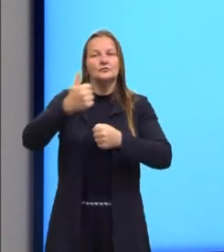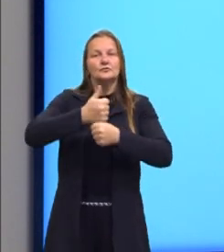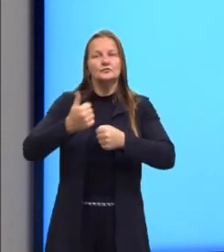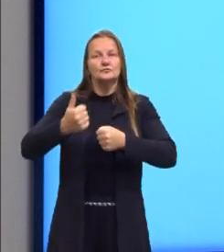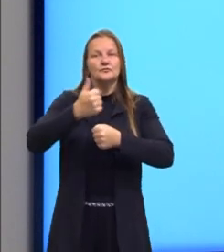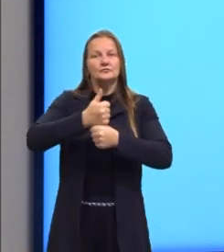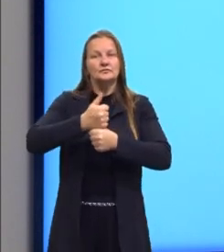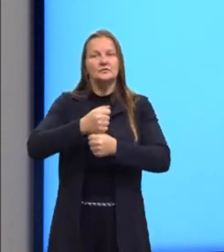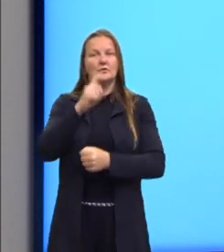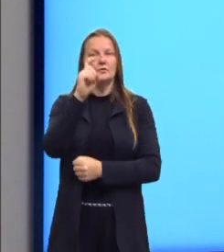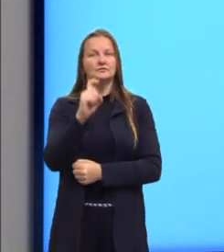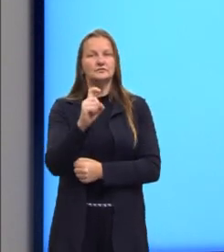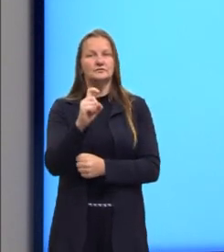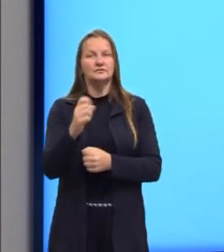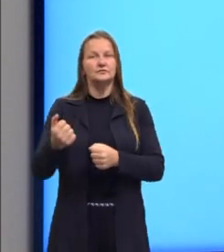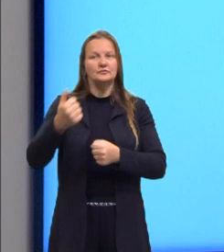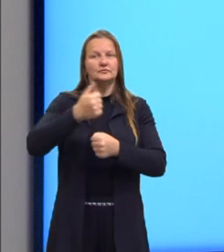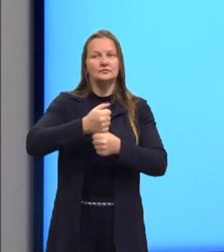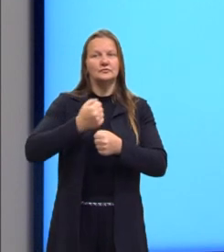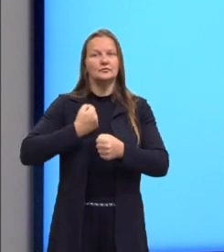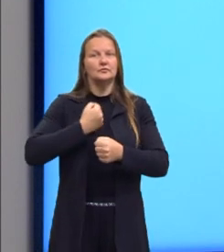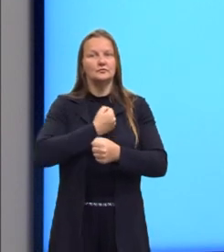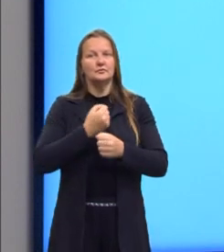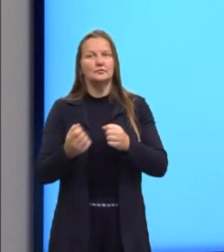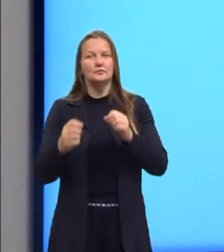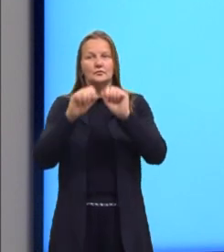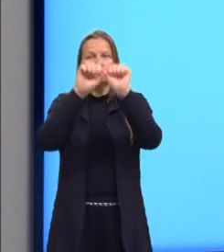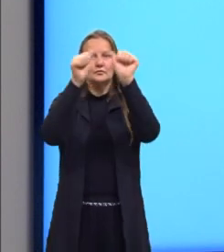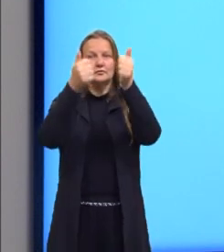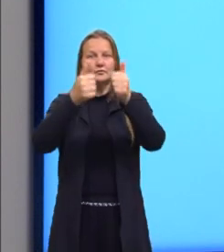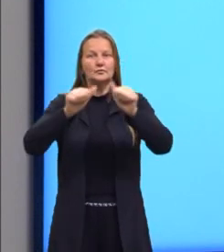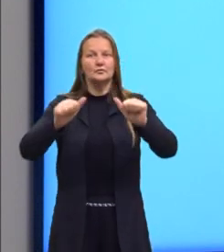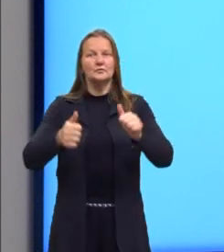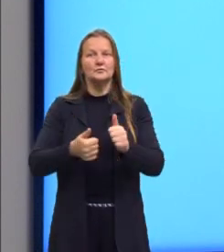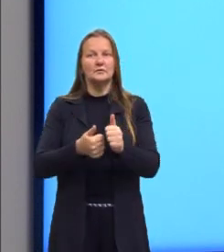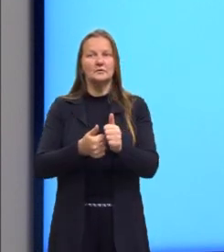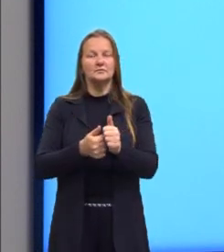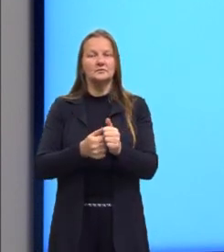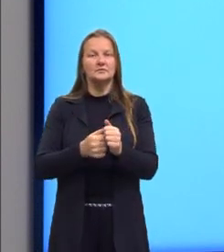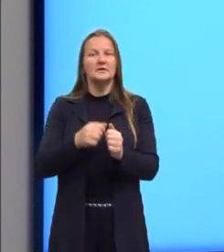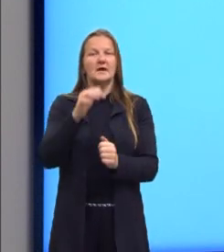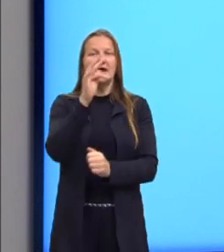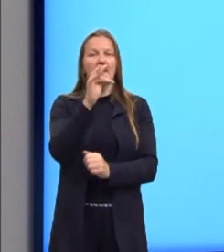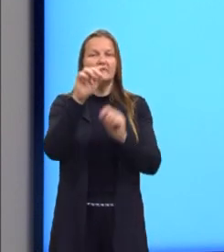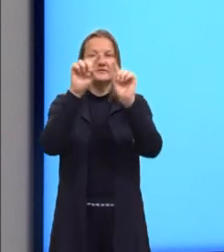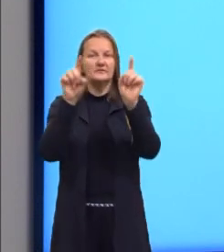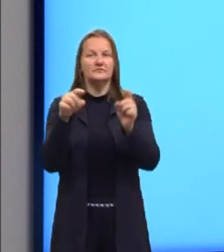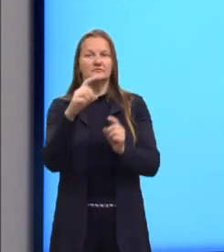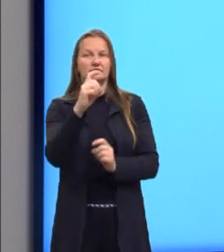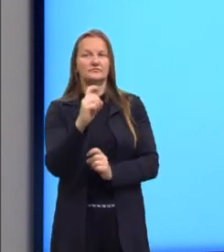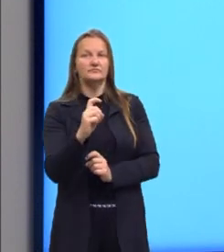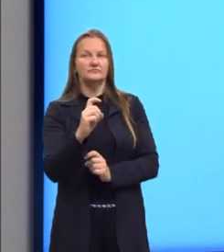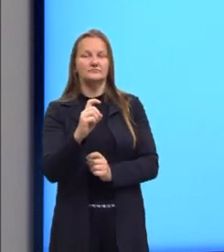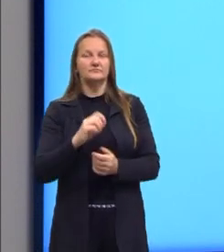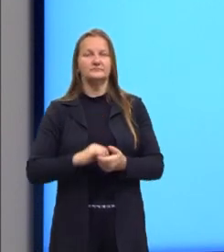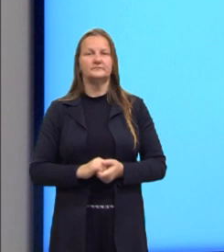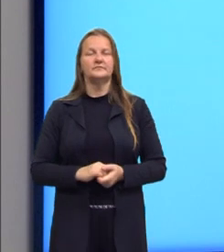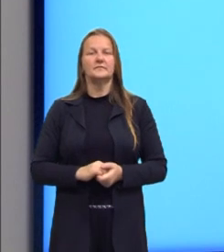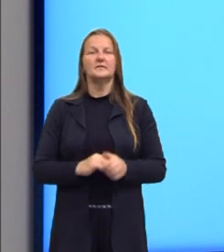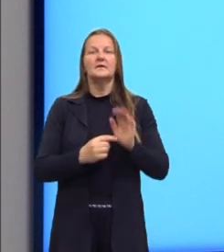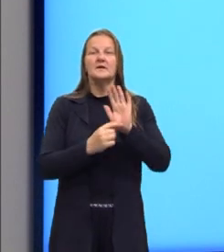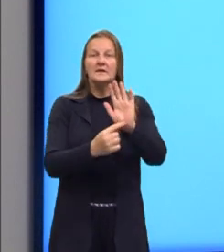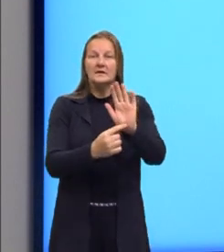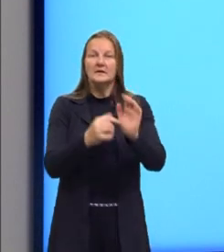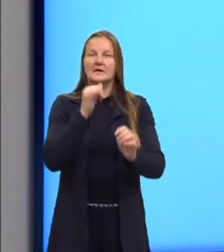do valor de x para encontrar a imagem que nós chamamos de f de x, né? Eu trouxe um